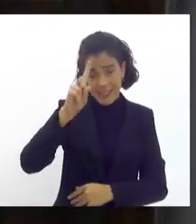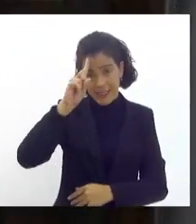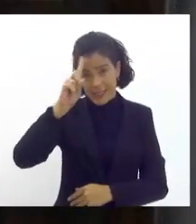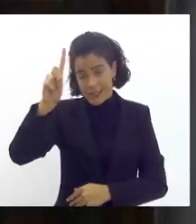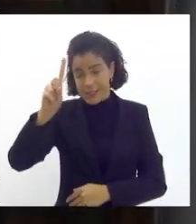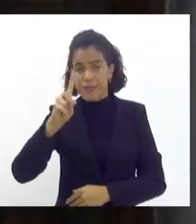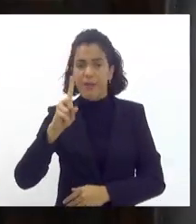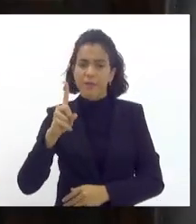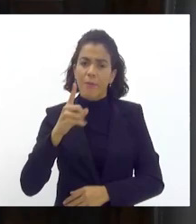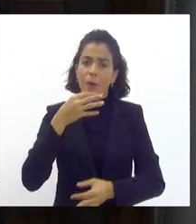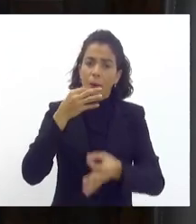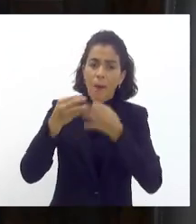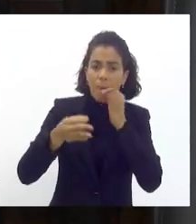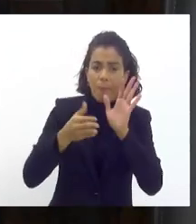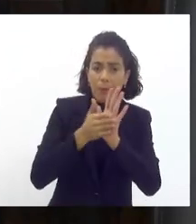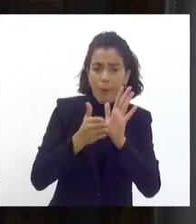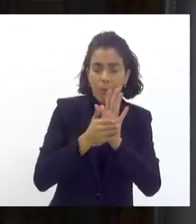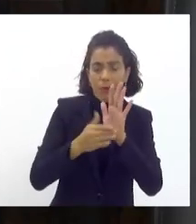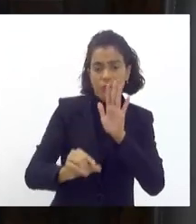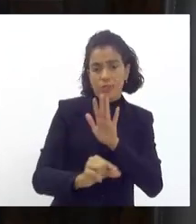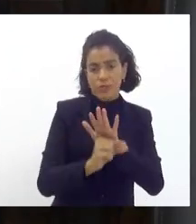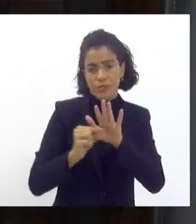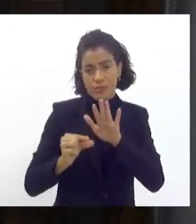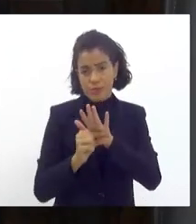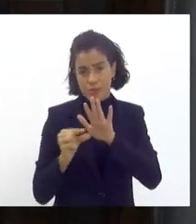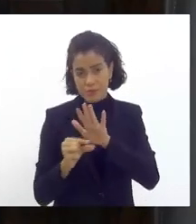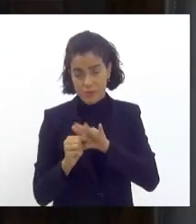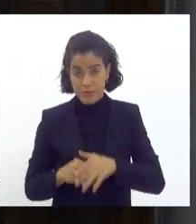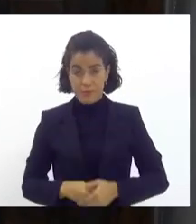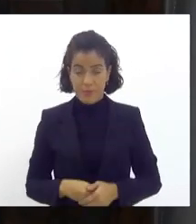necessárias de emendas aos projetos por favor presidente Wallace